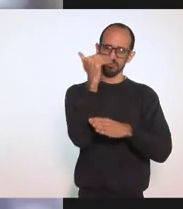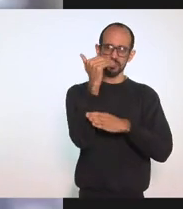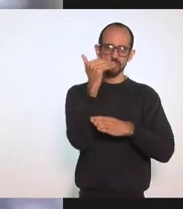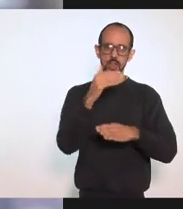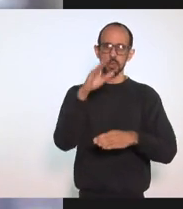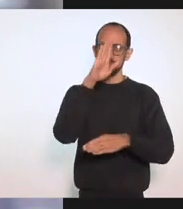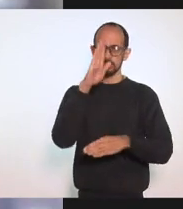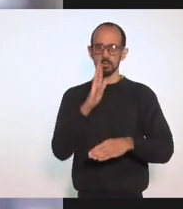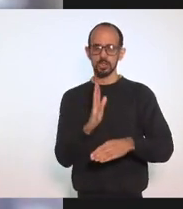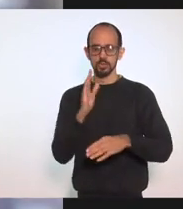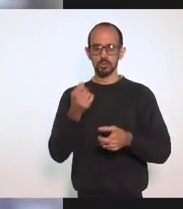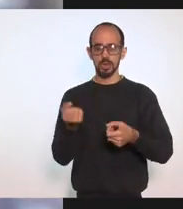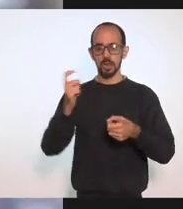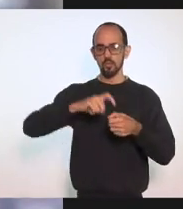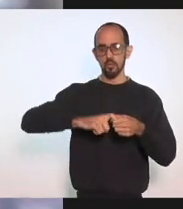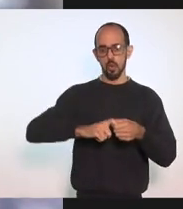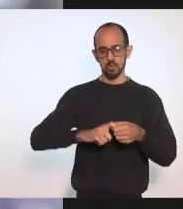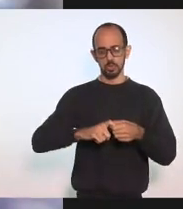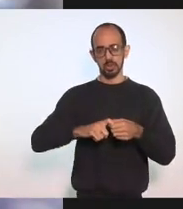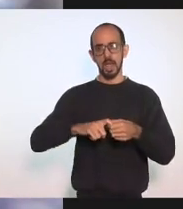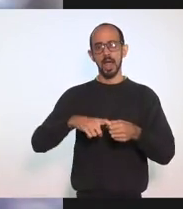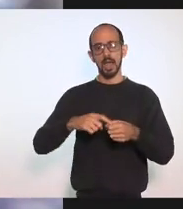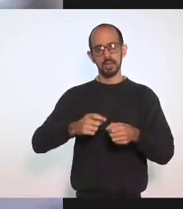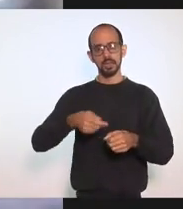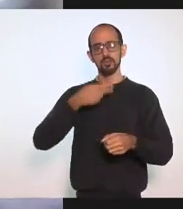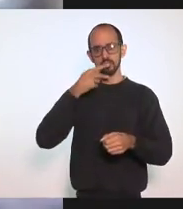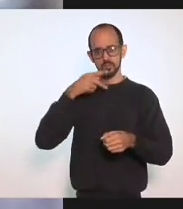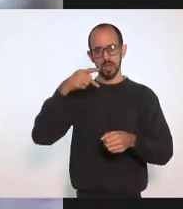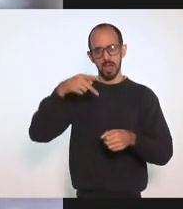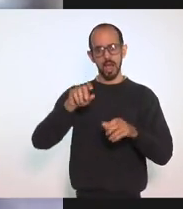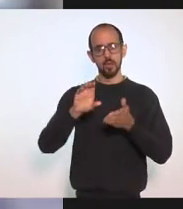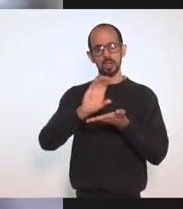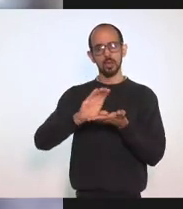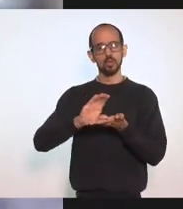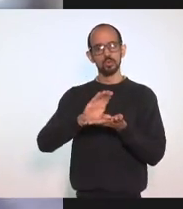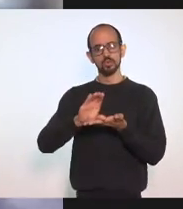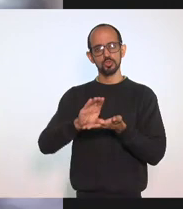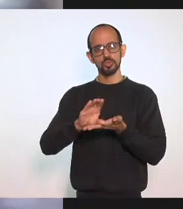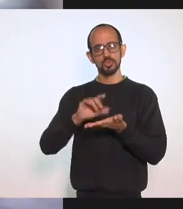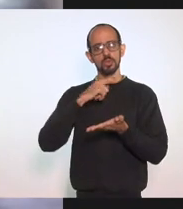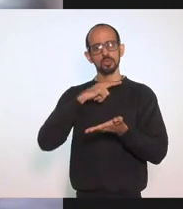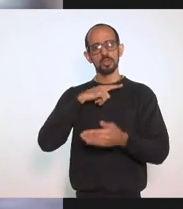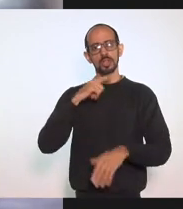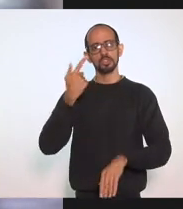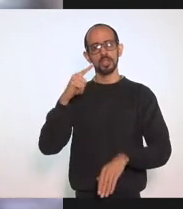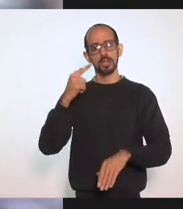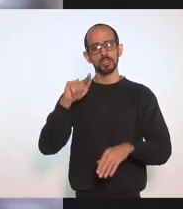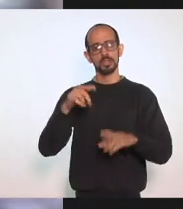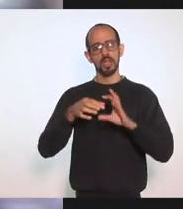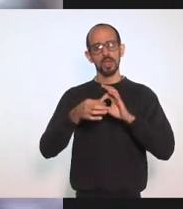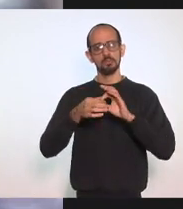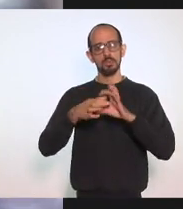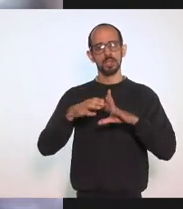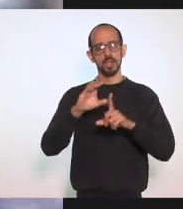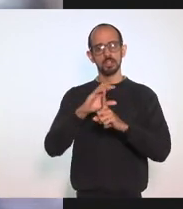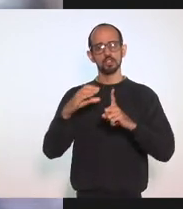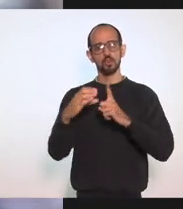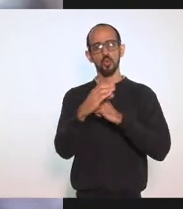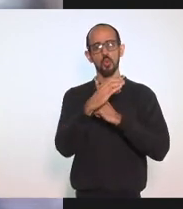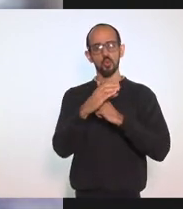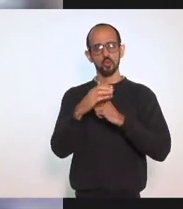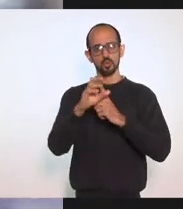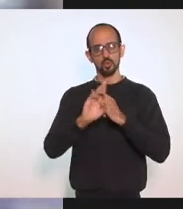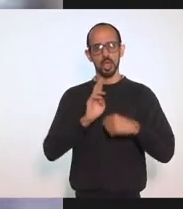votarem Reafirmarem Aquilo que a Constituição Garante Que é a liberdade De culto Religioso